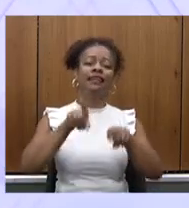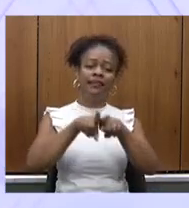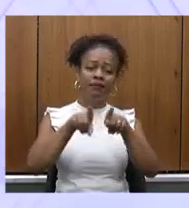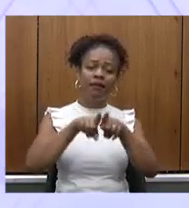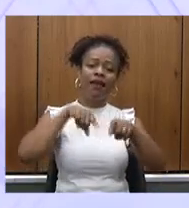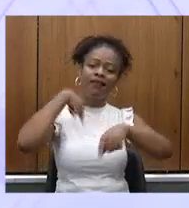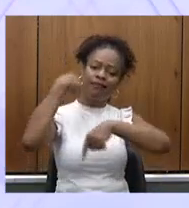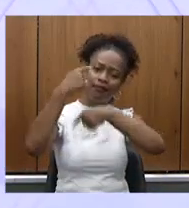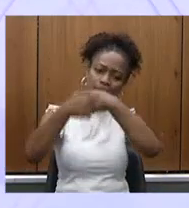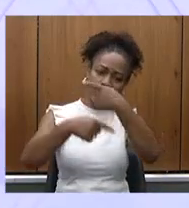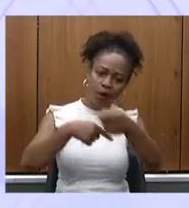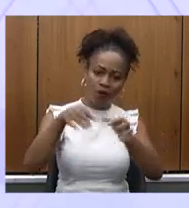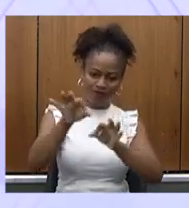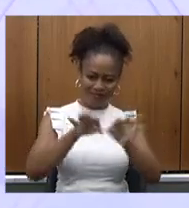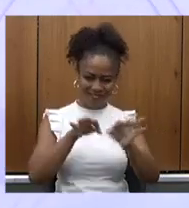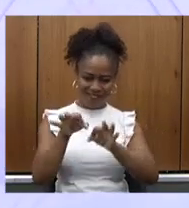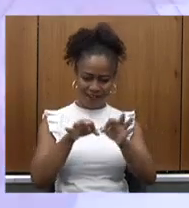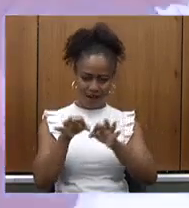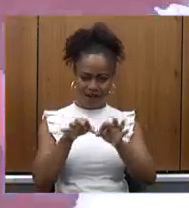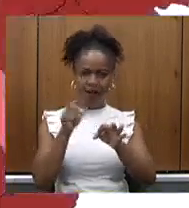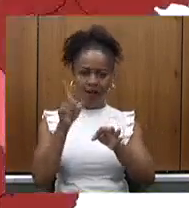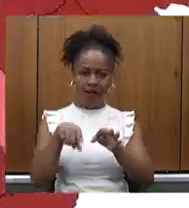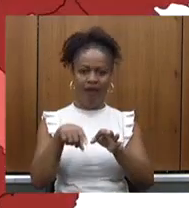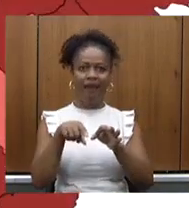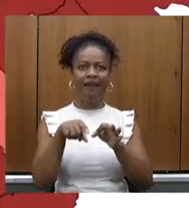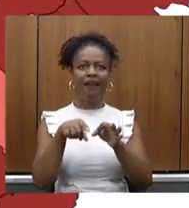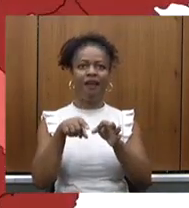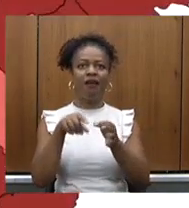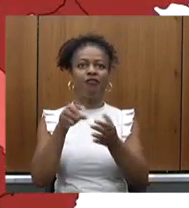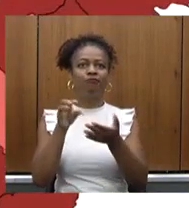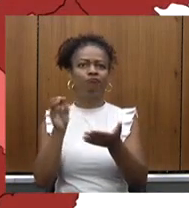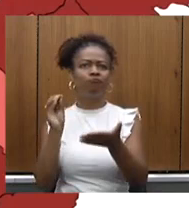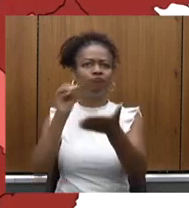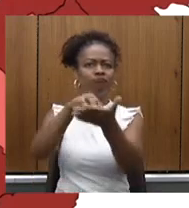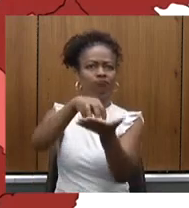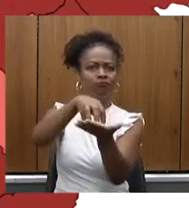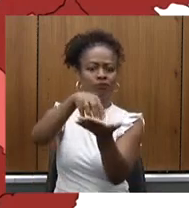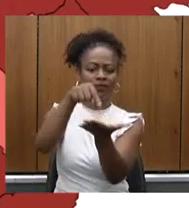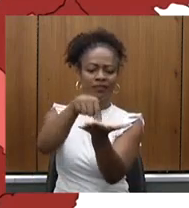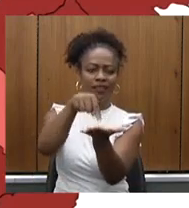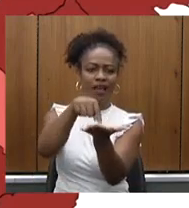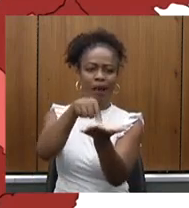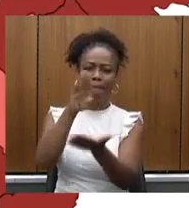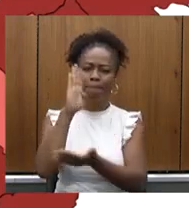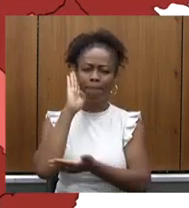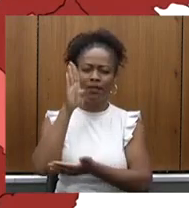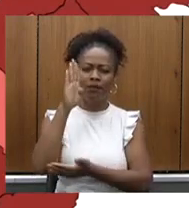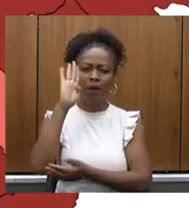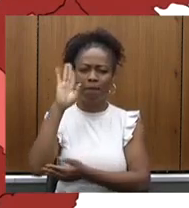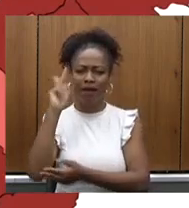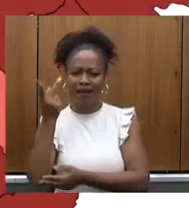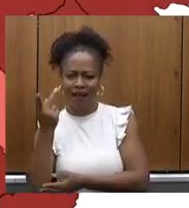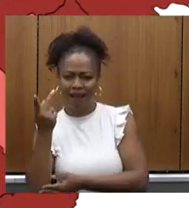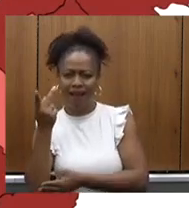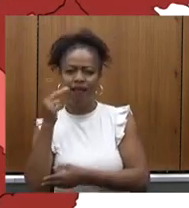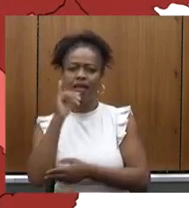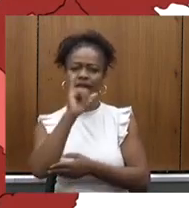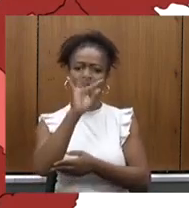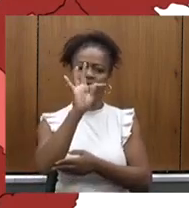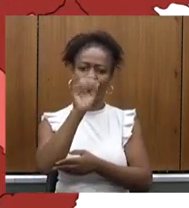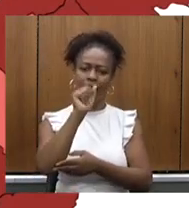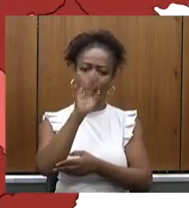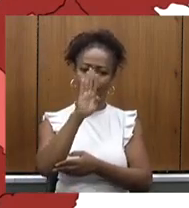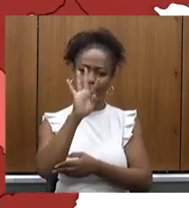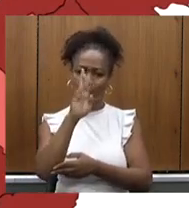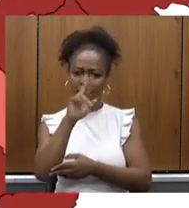projeto é finalizar a implantação na macro-centro, principalmente Belo Horizonte e Itabira, finalizar a implantação